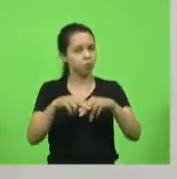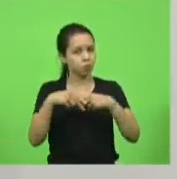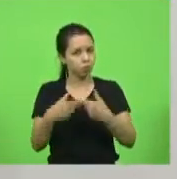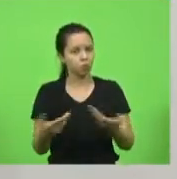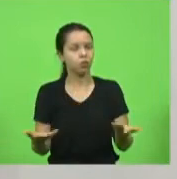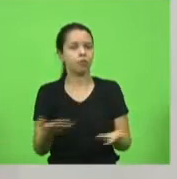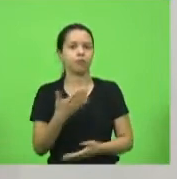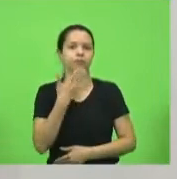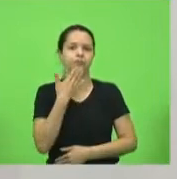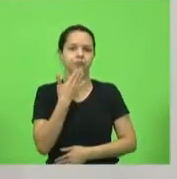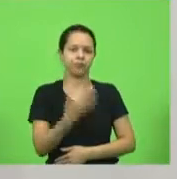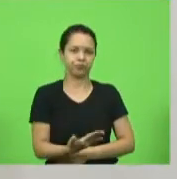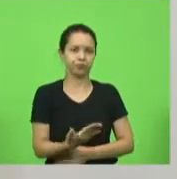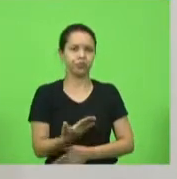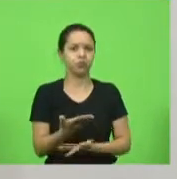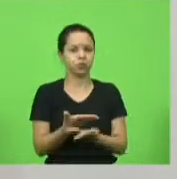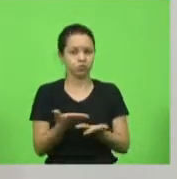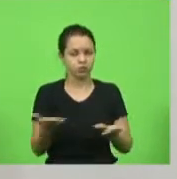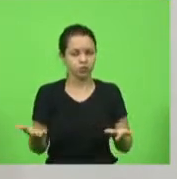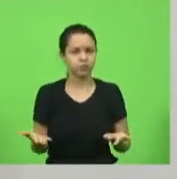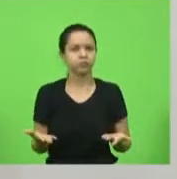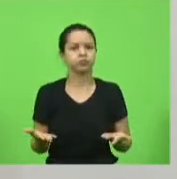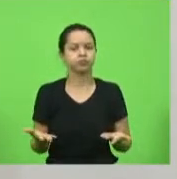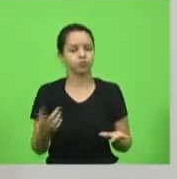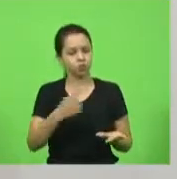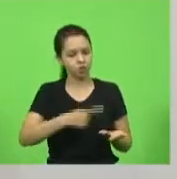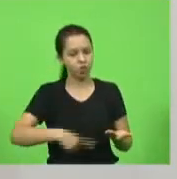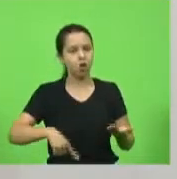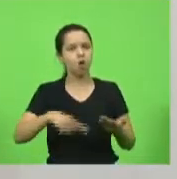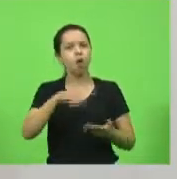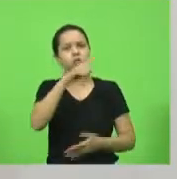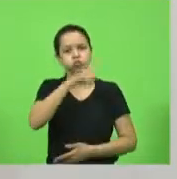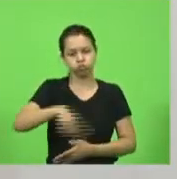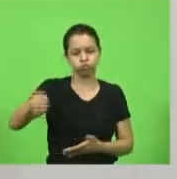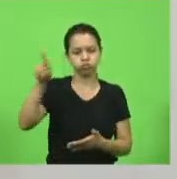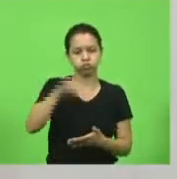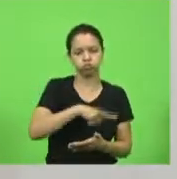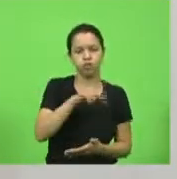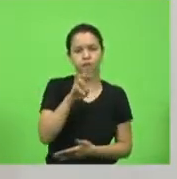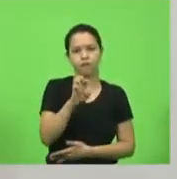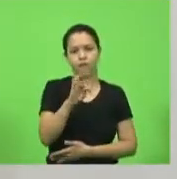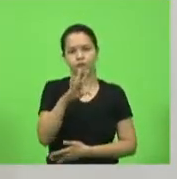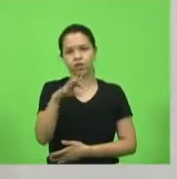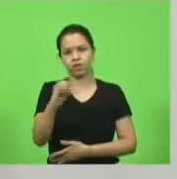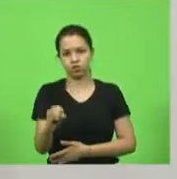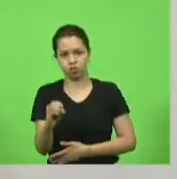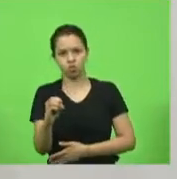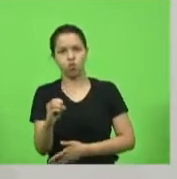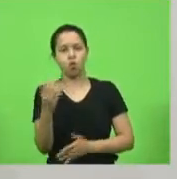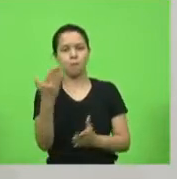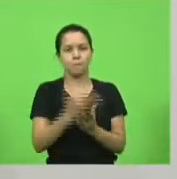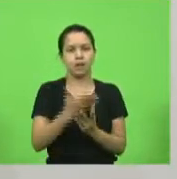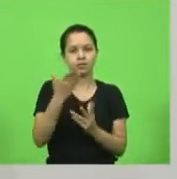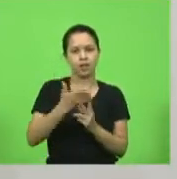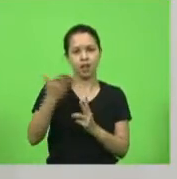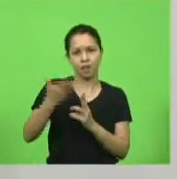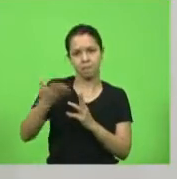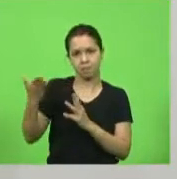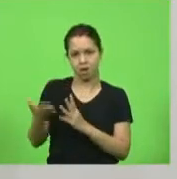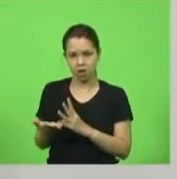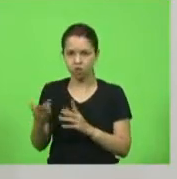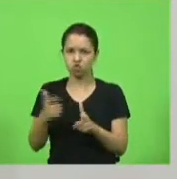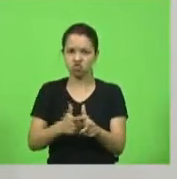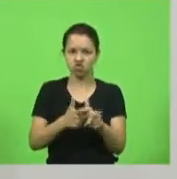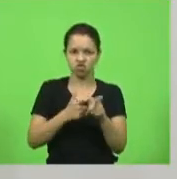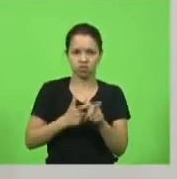aos nobres colegas que a possa derrubar o veto enfadônio do parcelamento de débitos com o